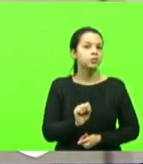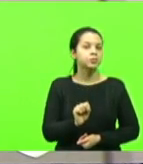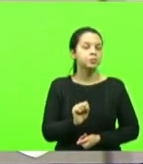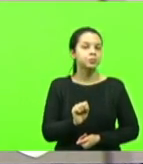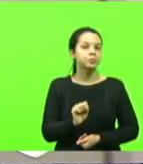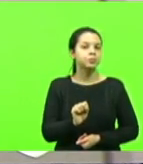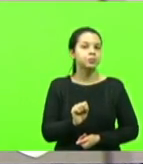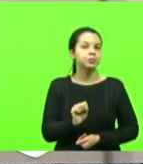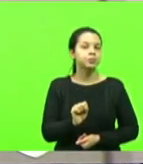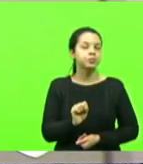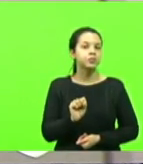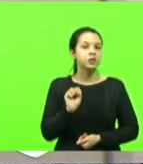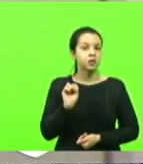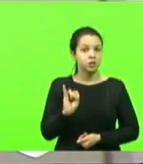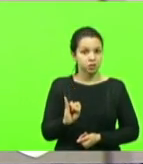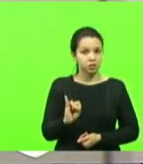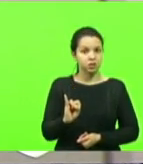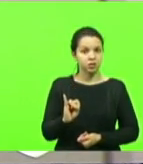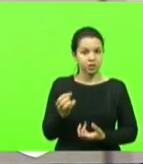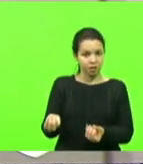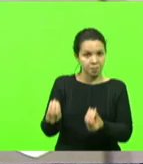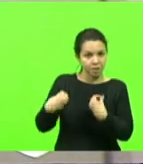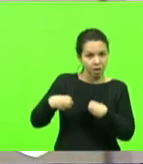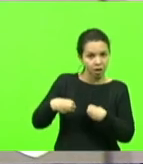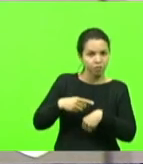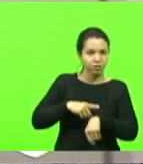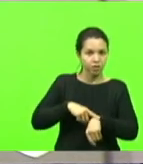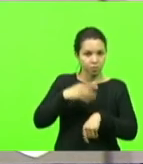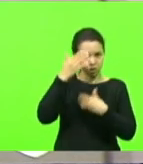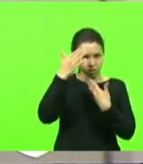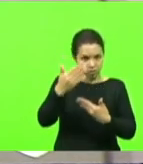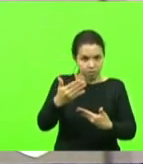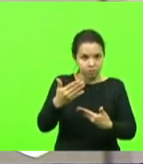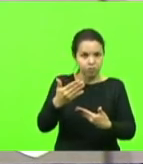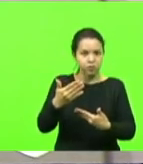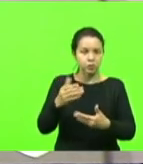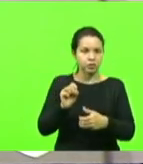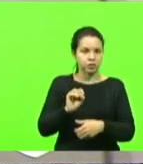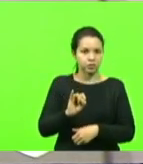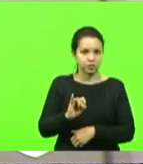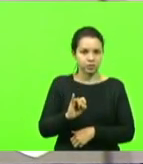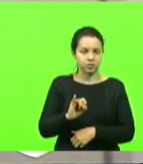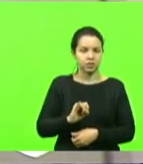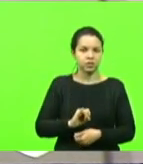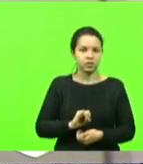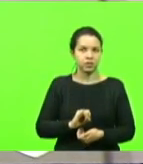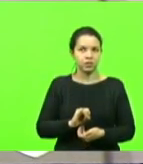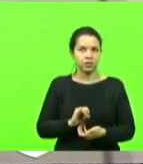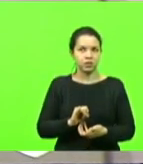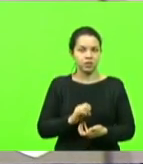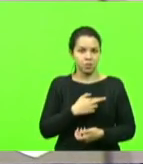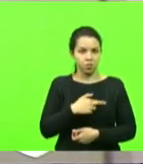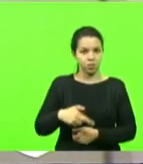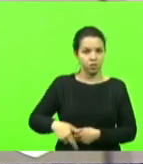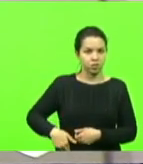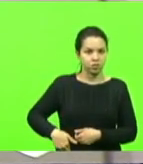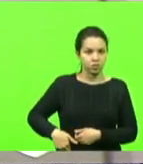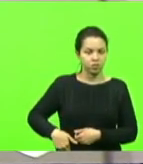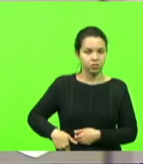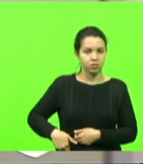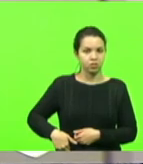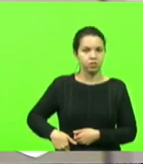Se alguém quiser me passar o tempo, eu agradeço, deputado, se eu puder, se eu... Vamos cumprir. Cumpriremos o